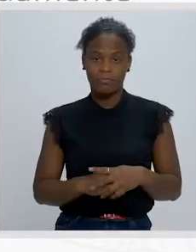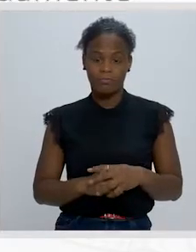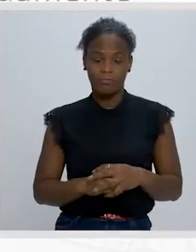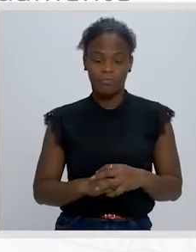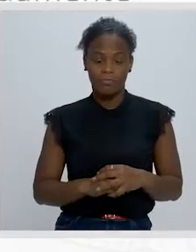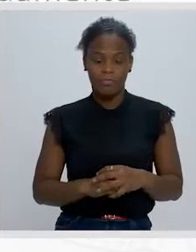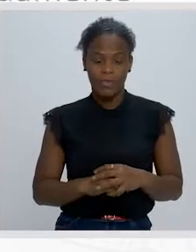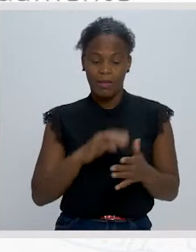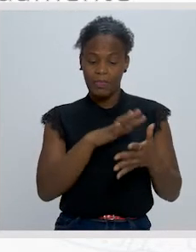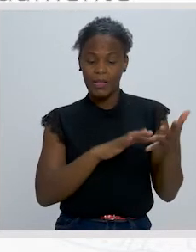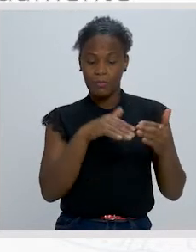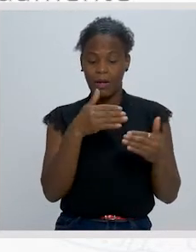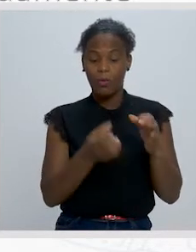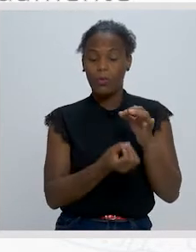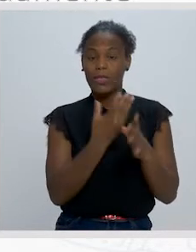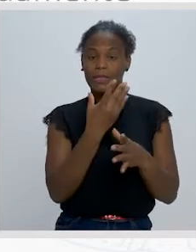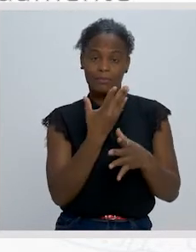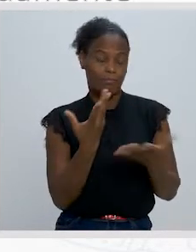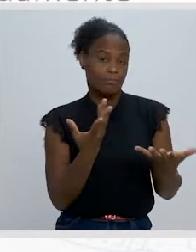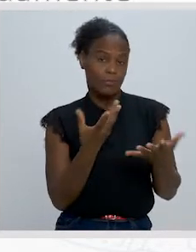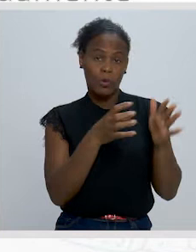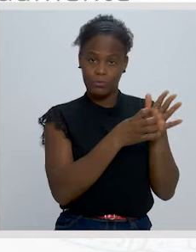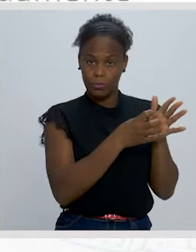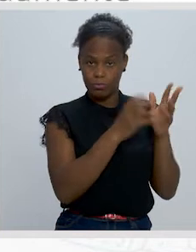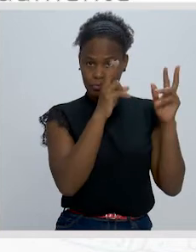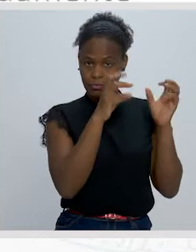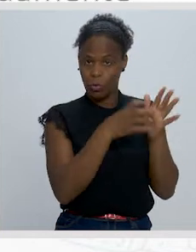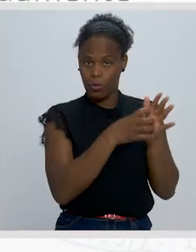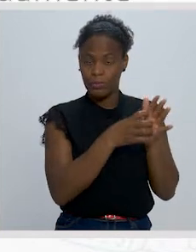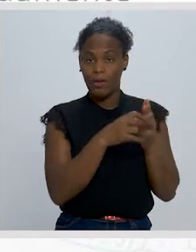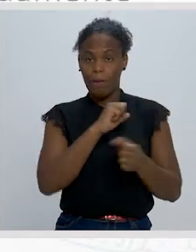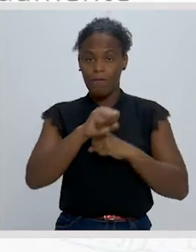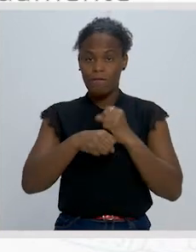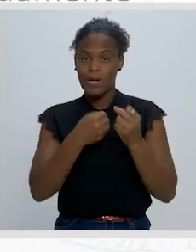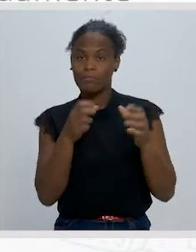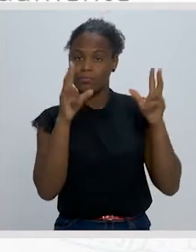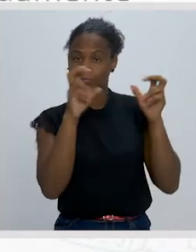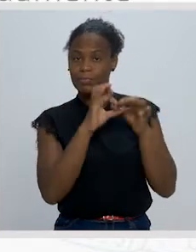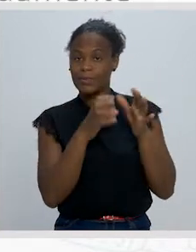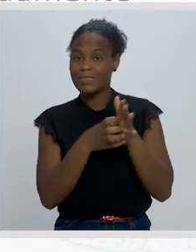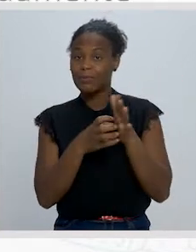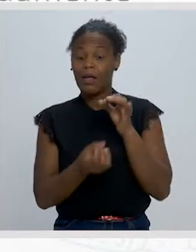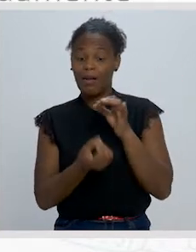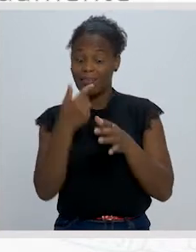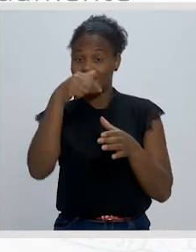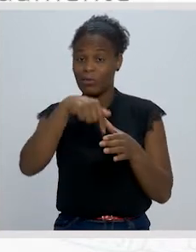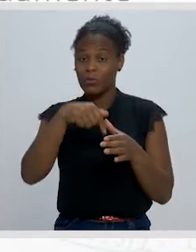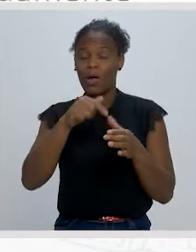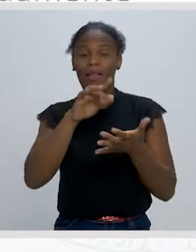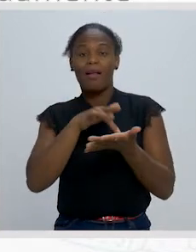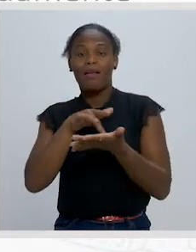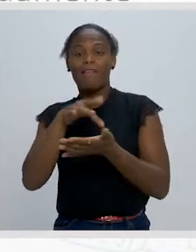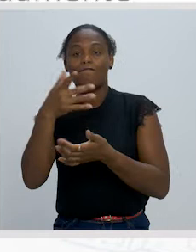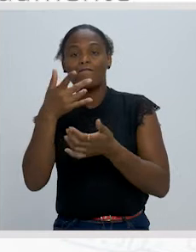Primeiro texto, a origem do simbolismo. O movimento simbolista encontra na literatura francesa